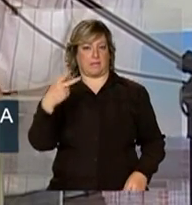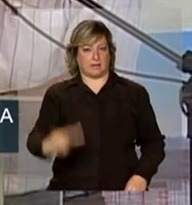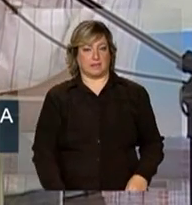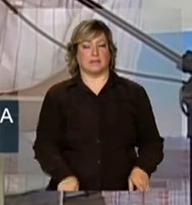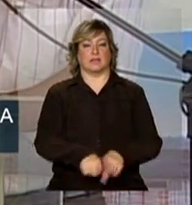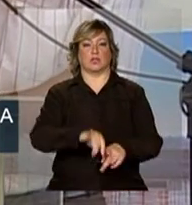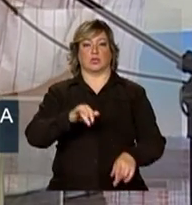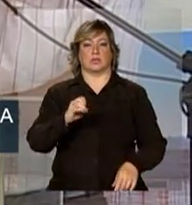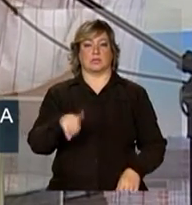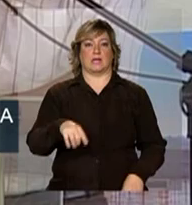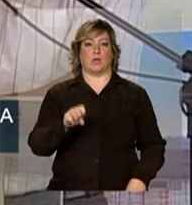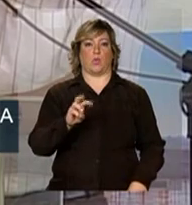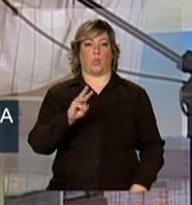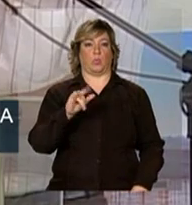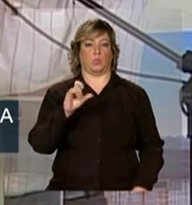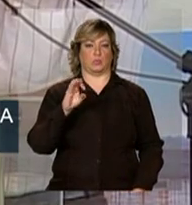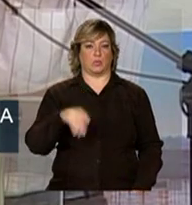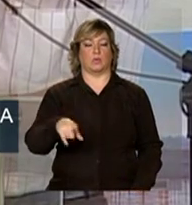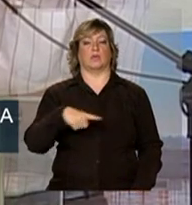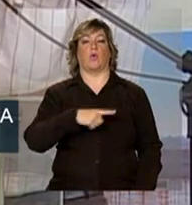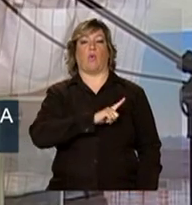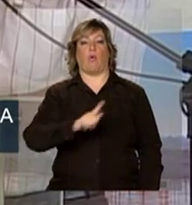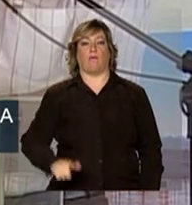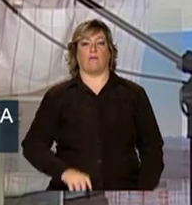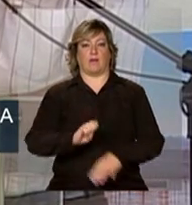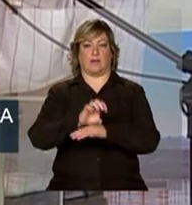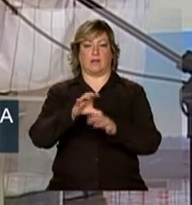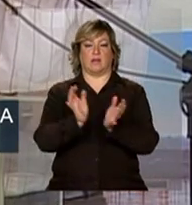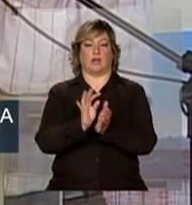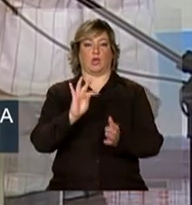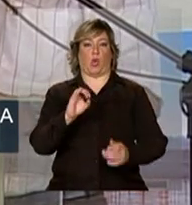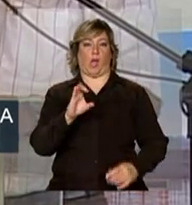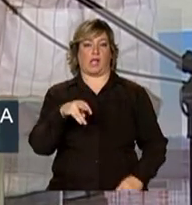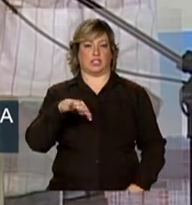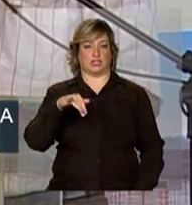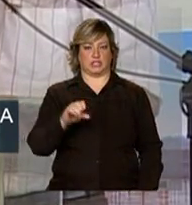senhor José Wilson Siqueira Campo, governador do estado de Tocantins.